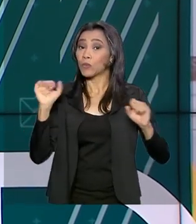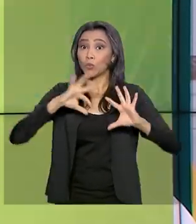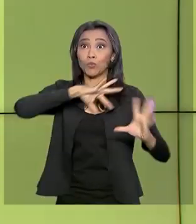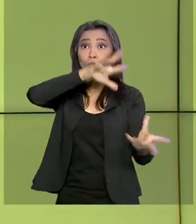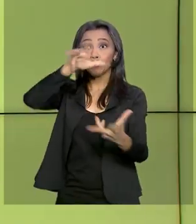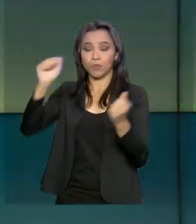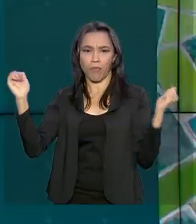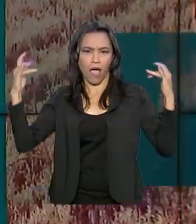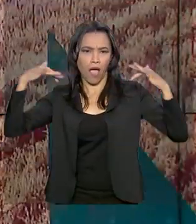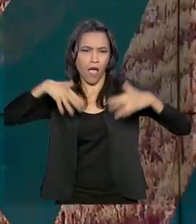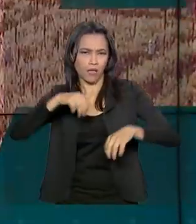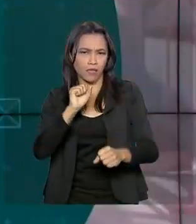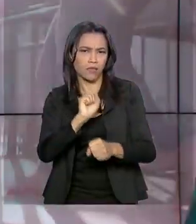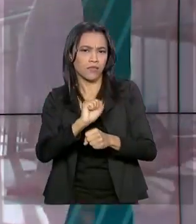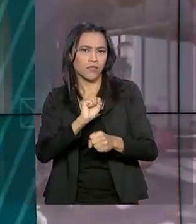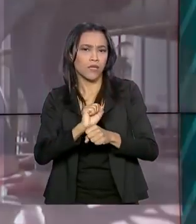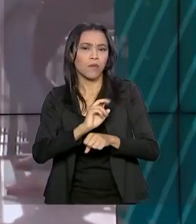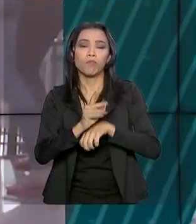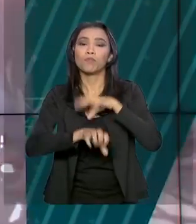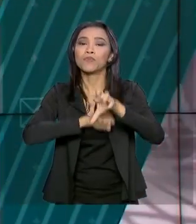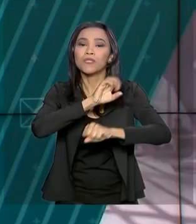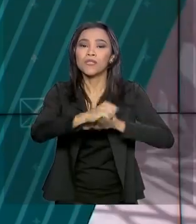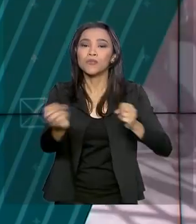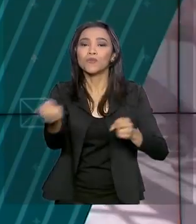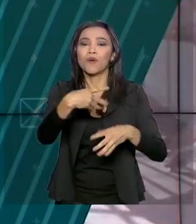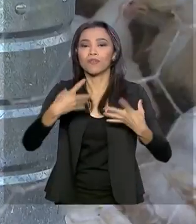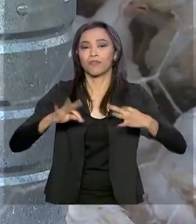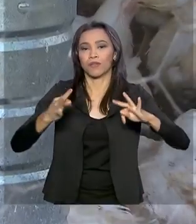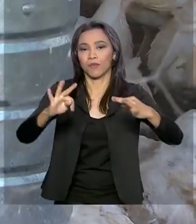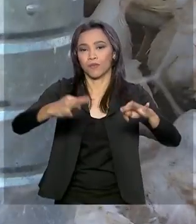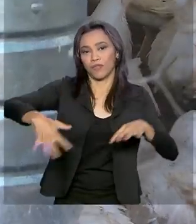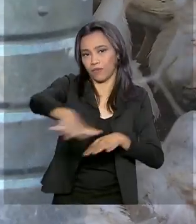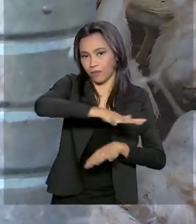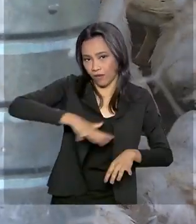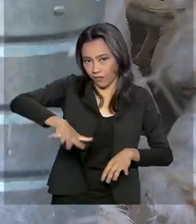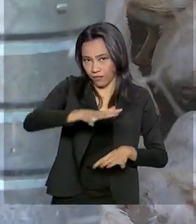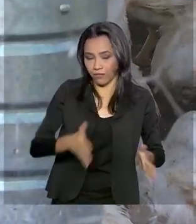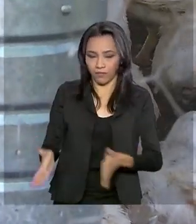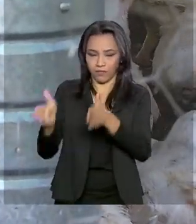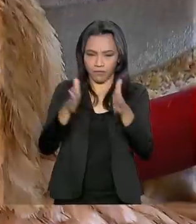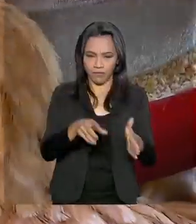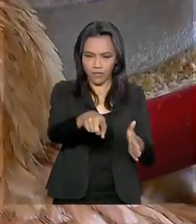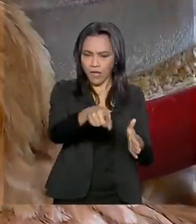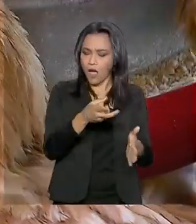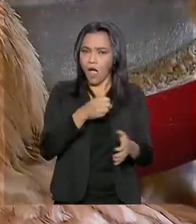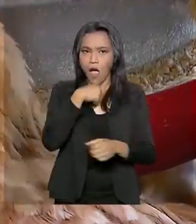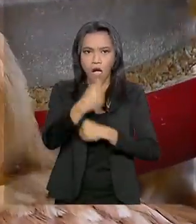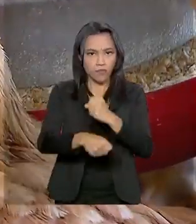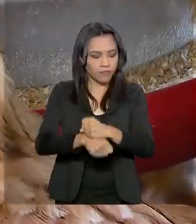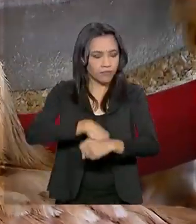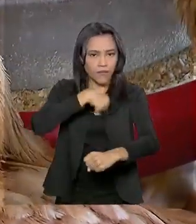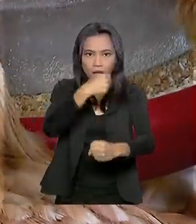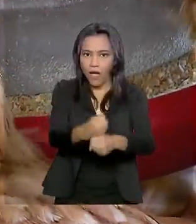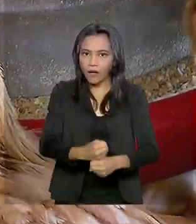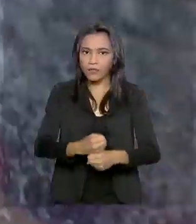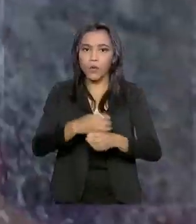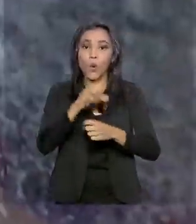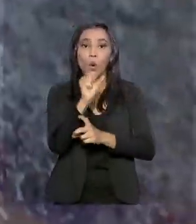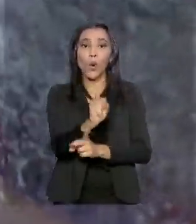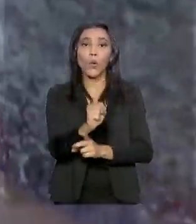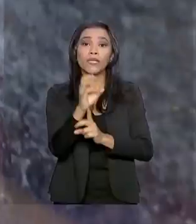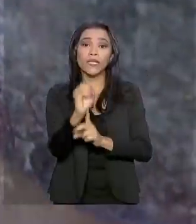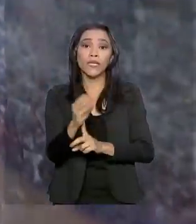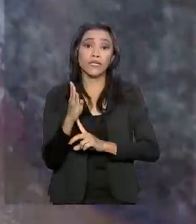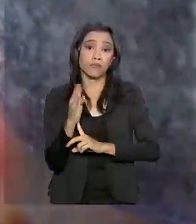em busca de novas tecnologias e produtos para o setor. Um setor que a cada ano movimenta 80 bilhões de